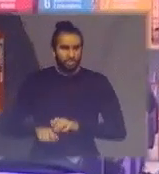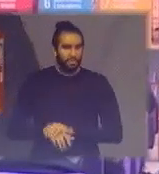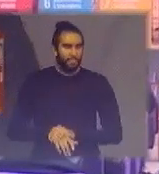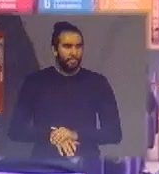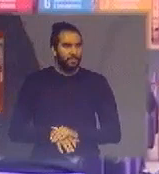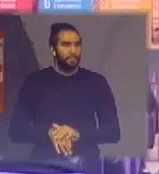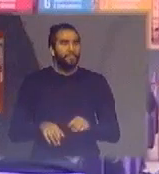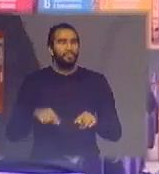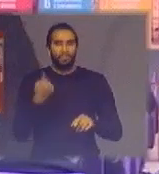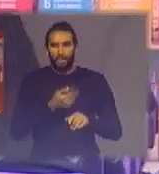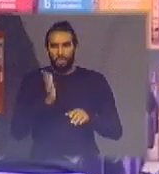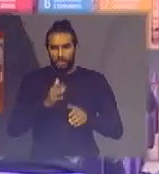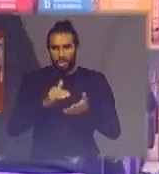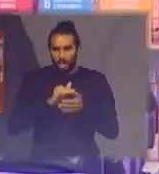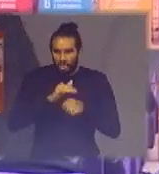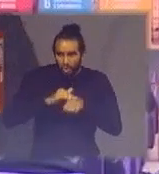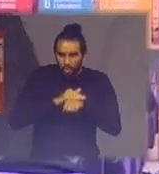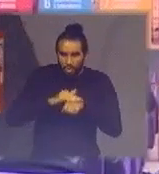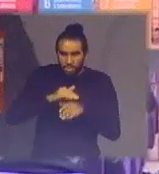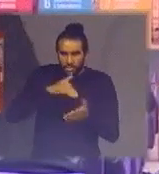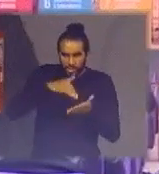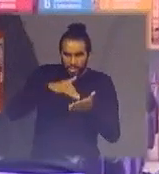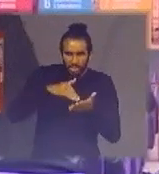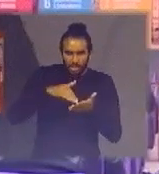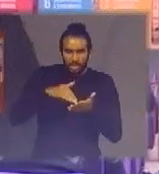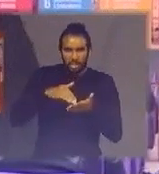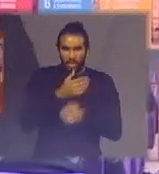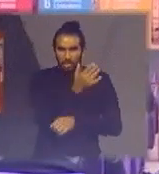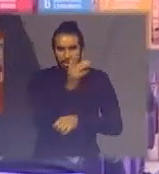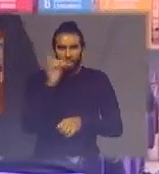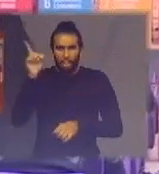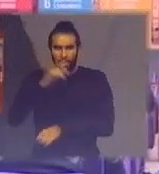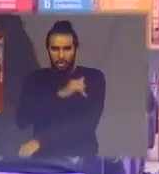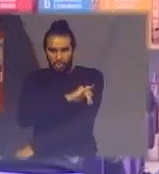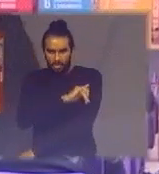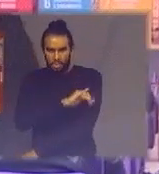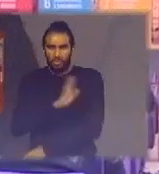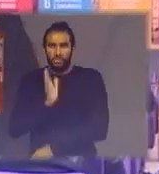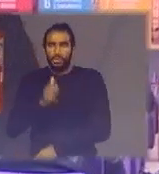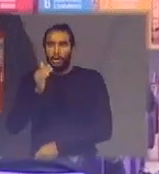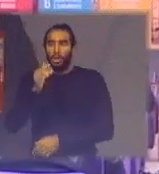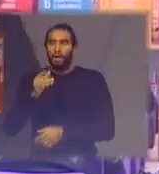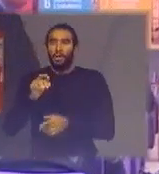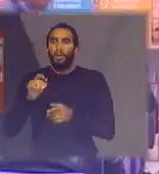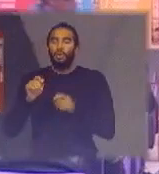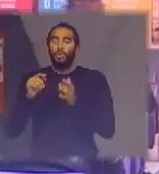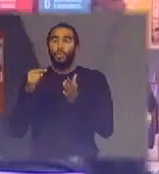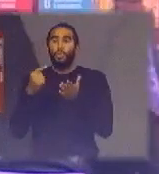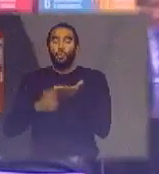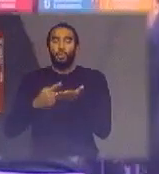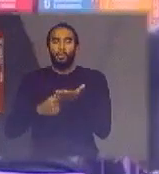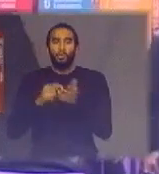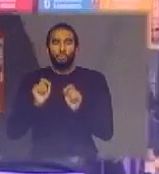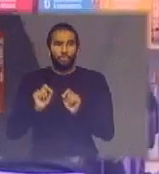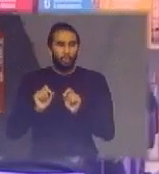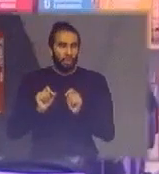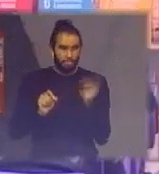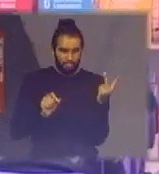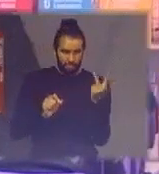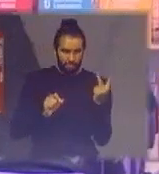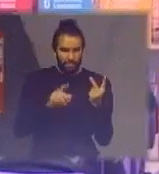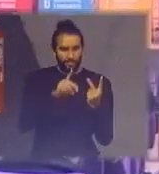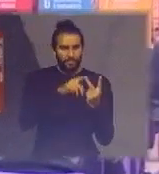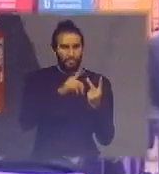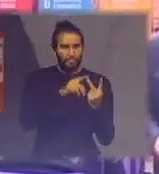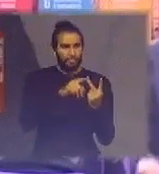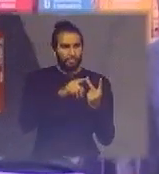conversando com a Secretaria de Meio Ambiente e o órgão ambiental no Rio de Janeiro nesse sentido e eles já definiram duas coisas uma que você falou licenciamento